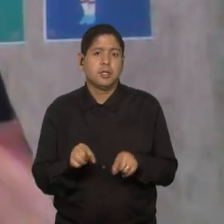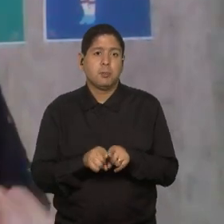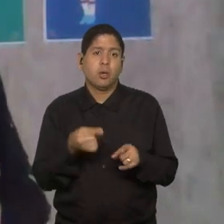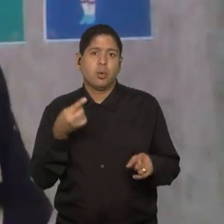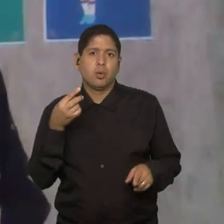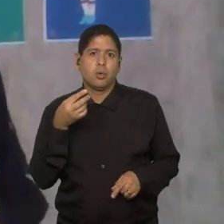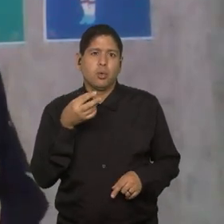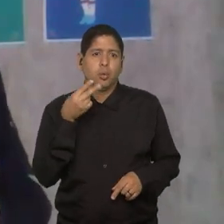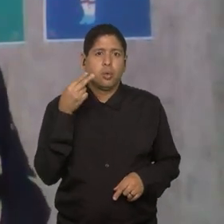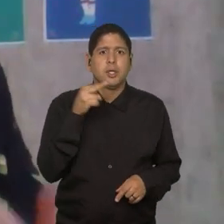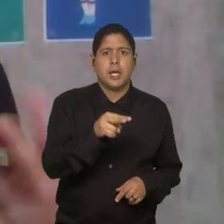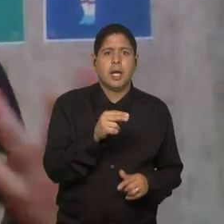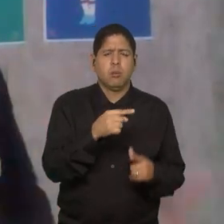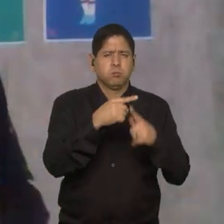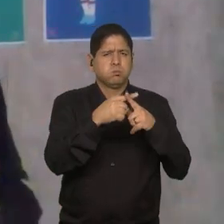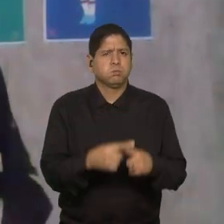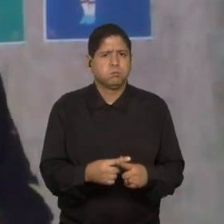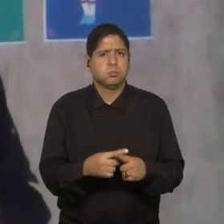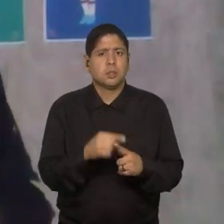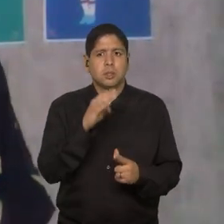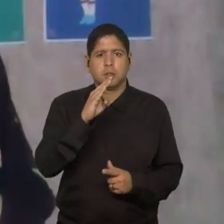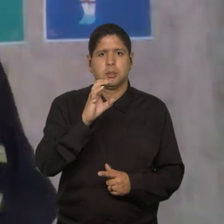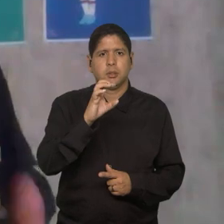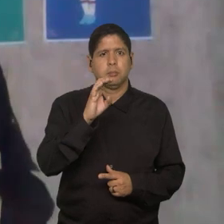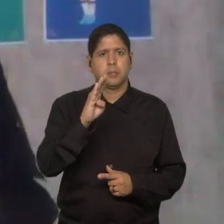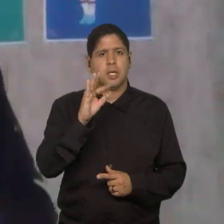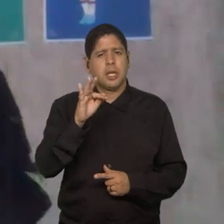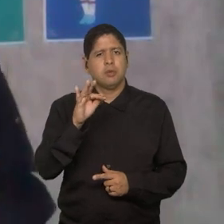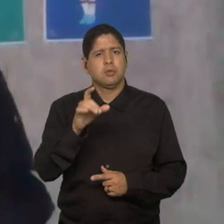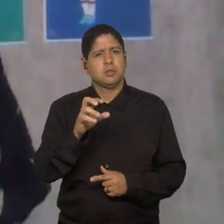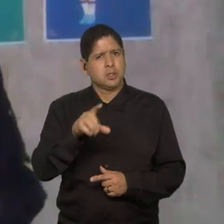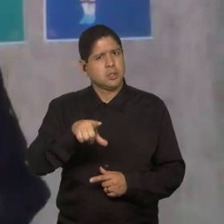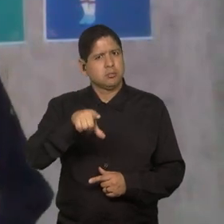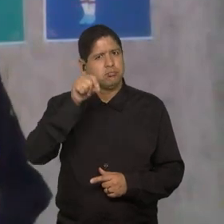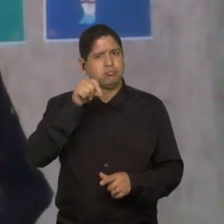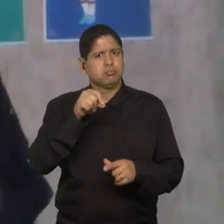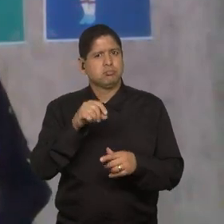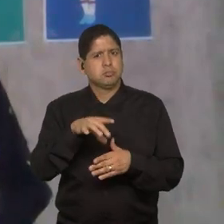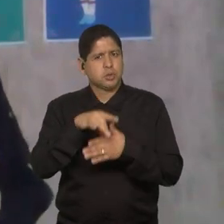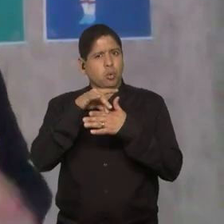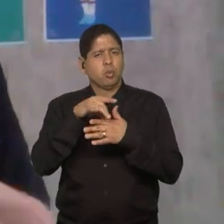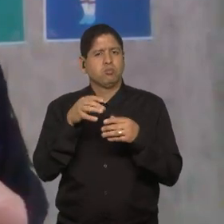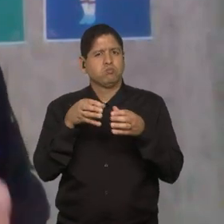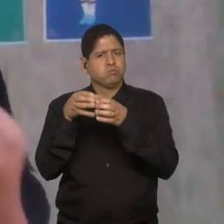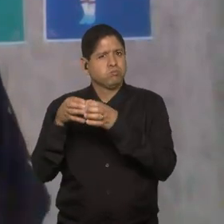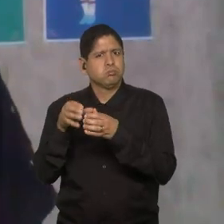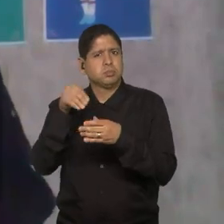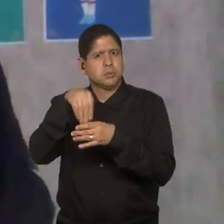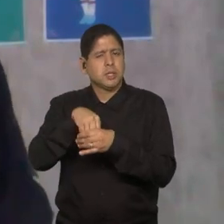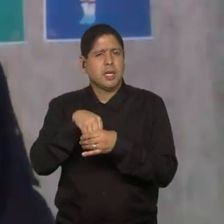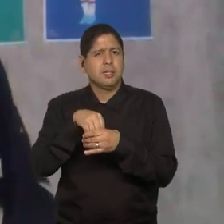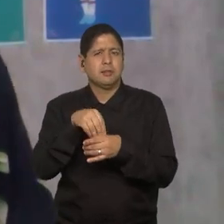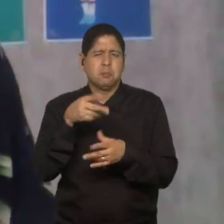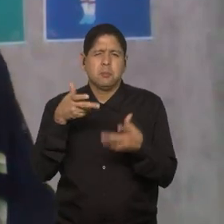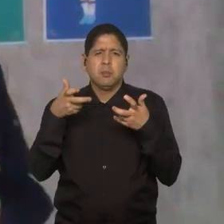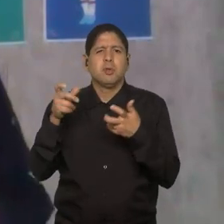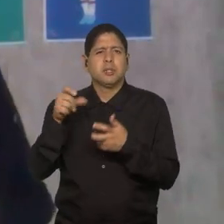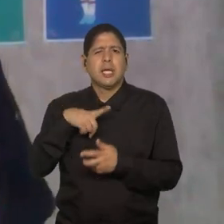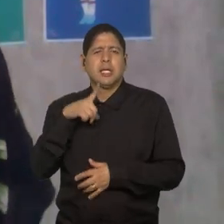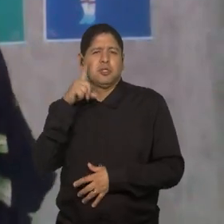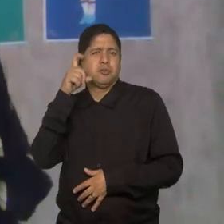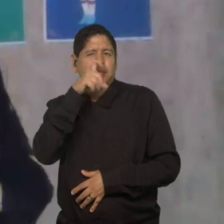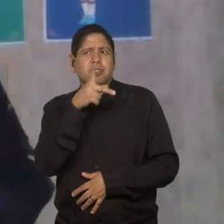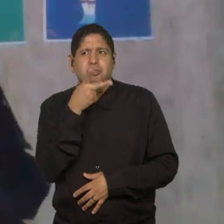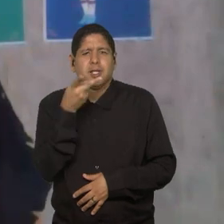olhar para a competição, a CBF criou cargos para isso. Acho que a gente percebia a dificuldade que é